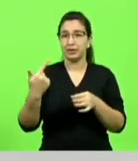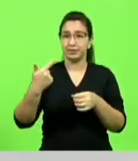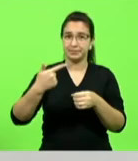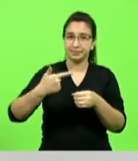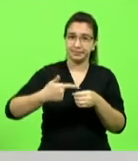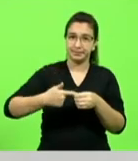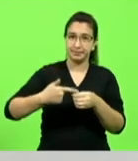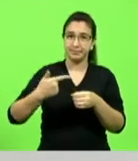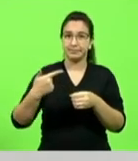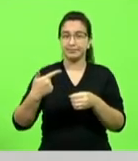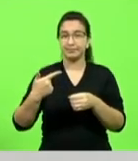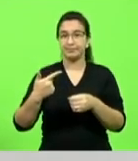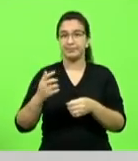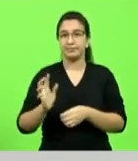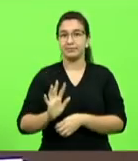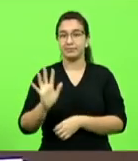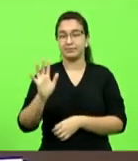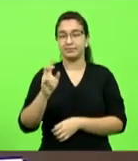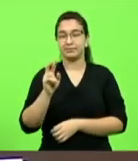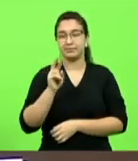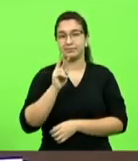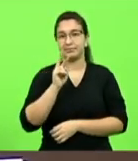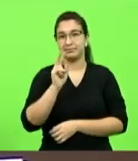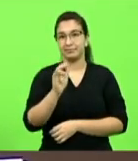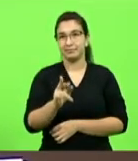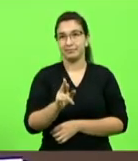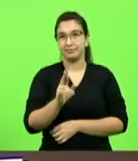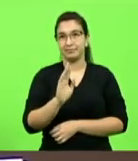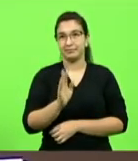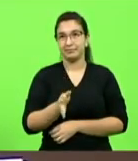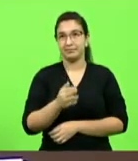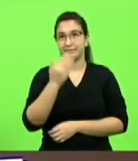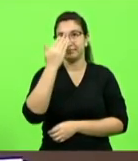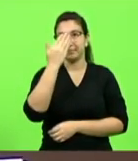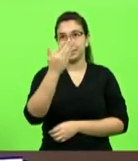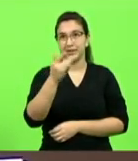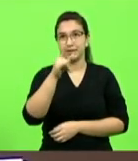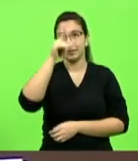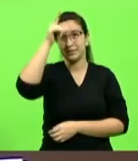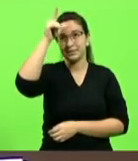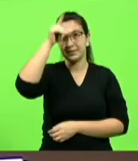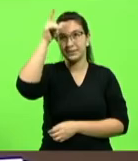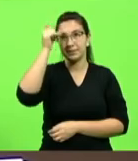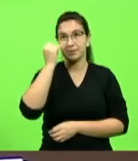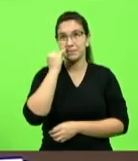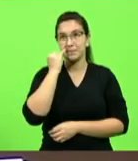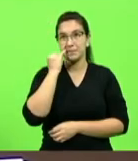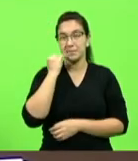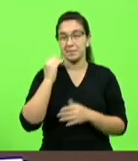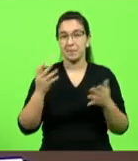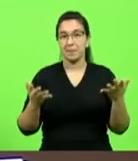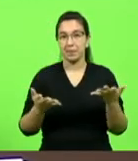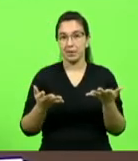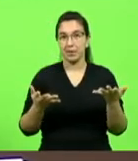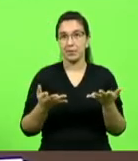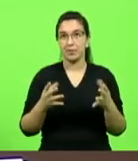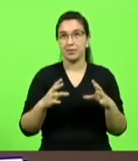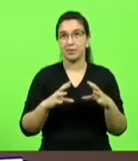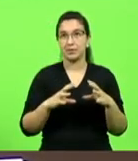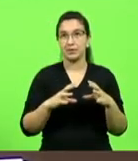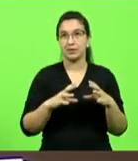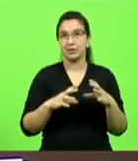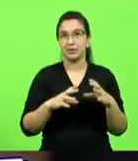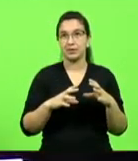catarina obrigado obrigado deputado sargento lima próximo horário é partido dos trabalhadores deputada